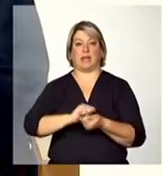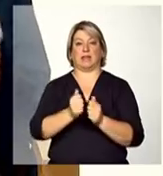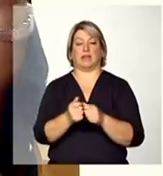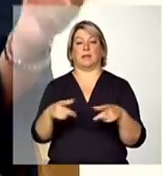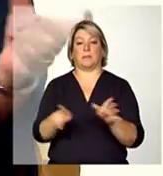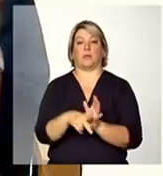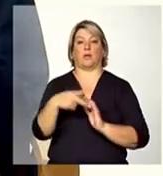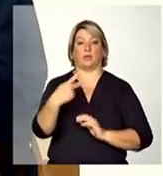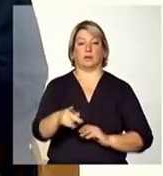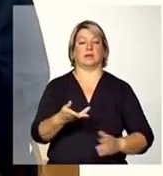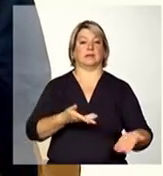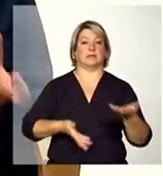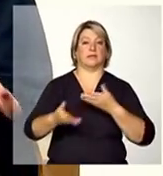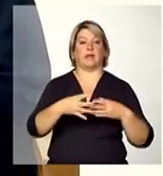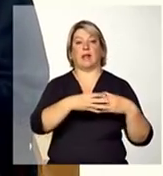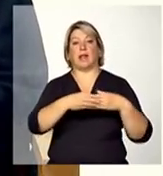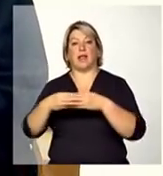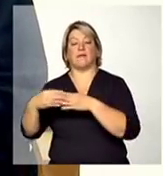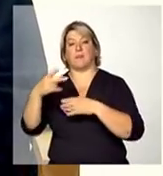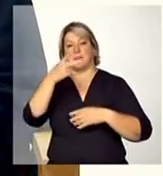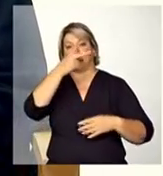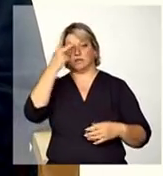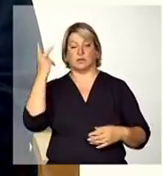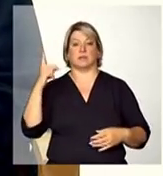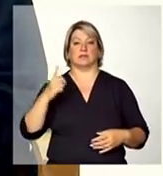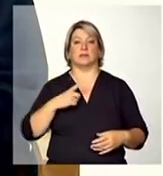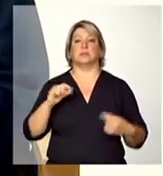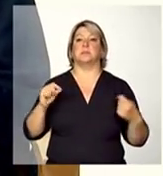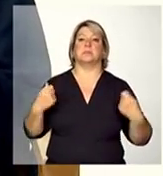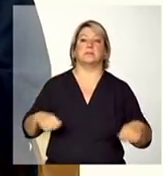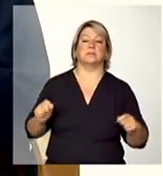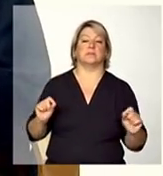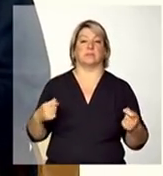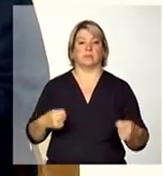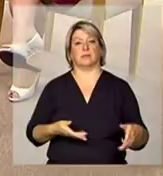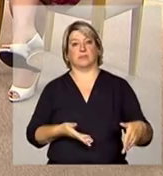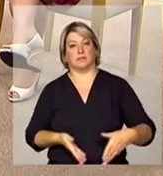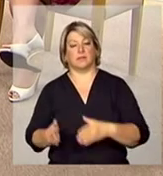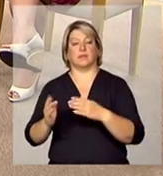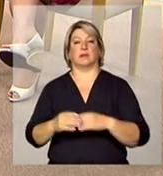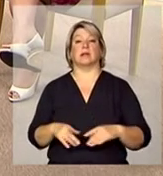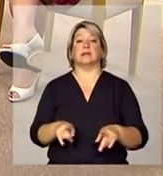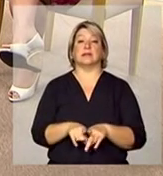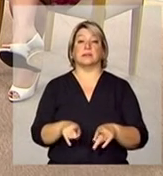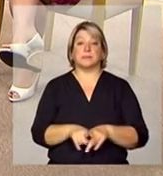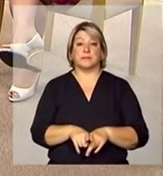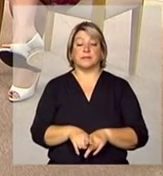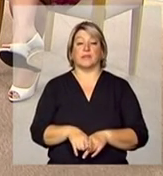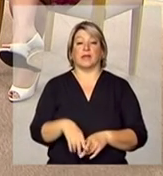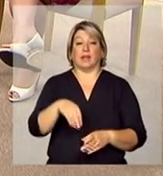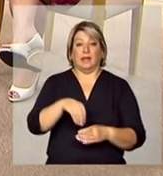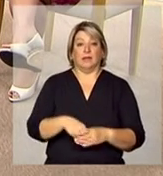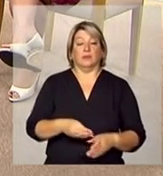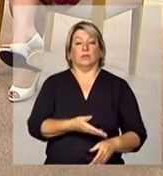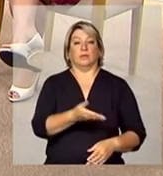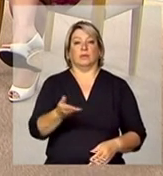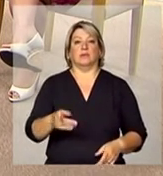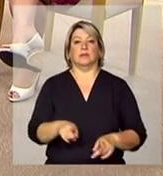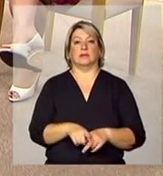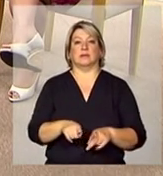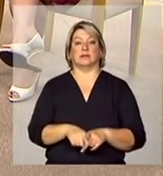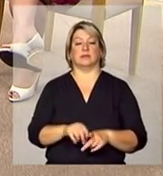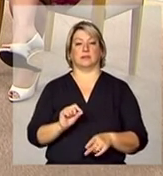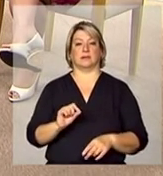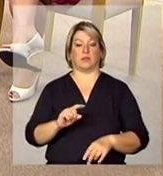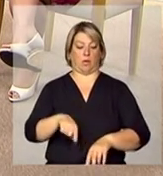serviço para levar as pessoas para as atividades necessárias e dentro dessa perspectiva no caso o cargo horário é um